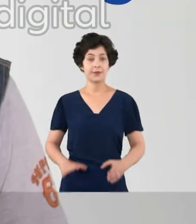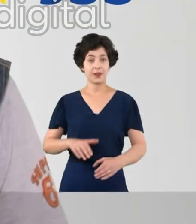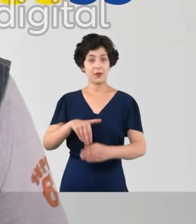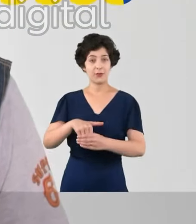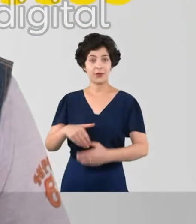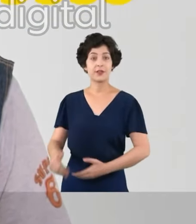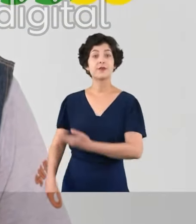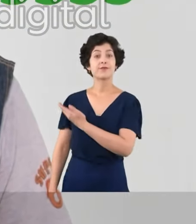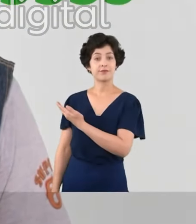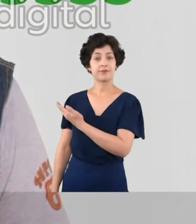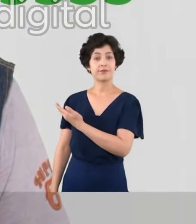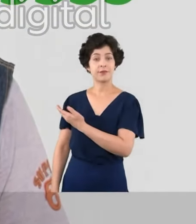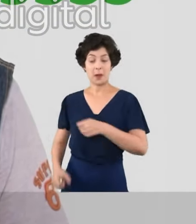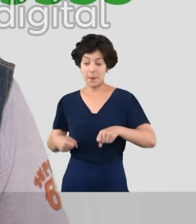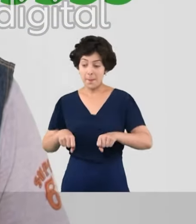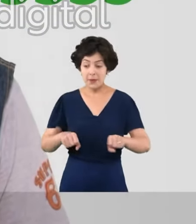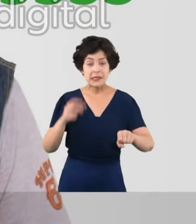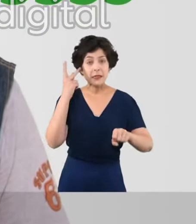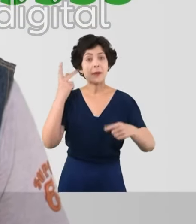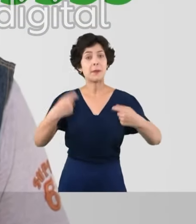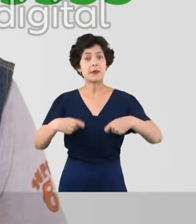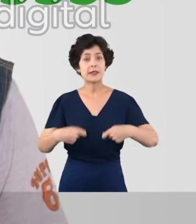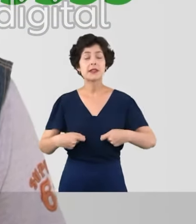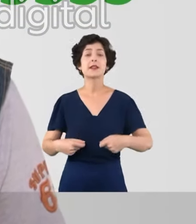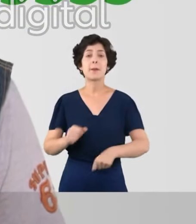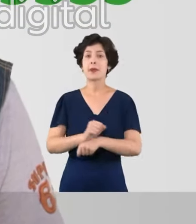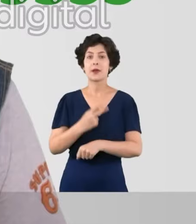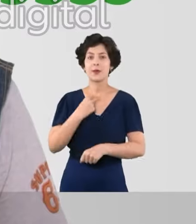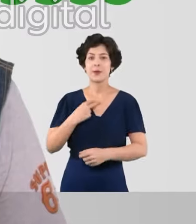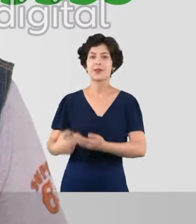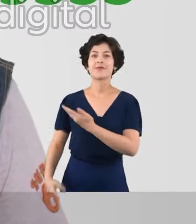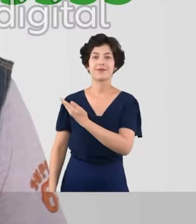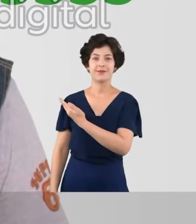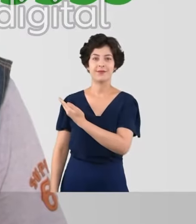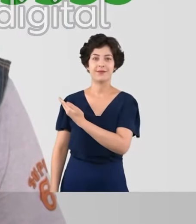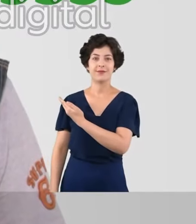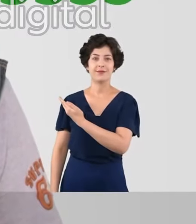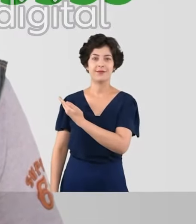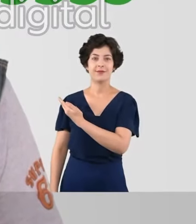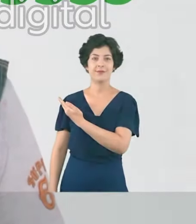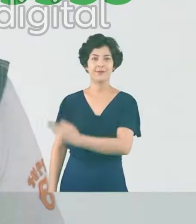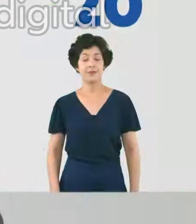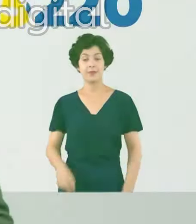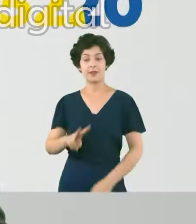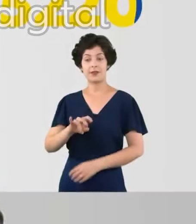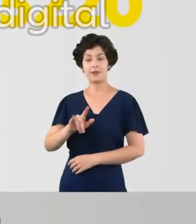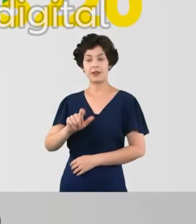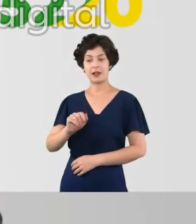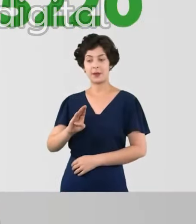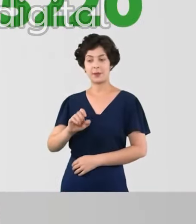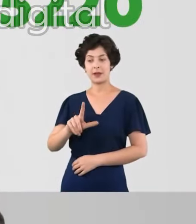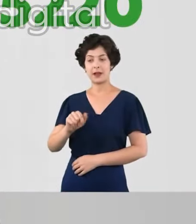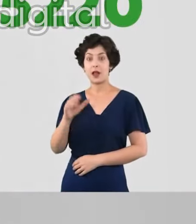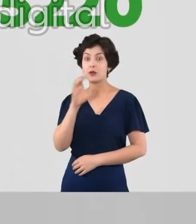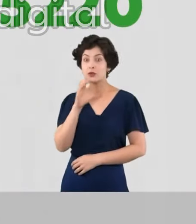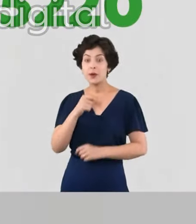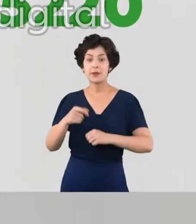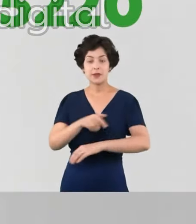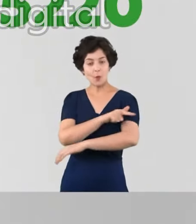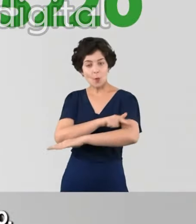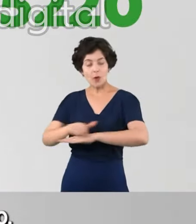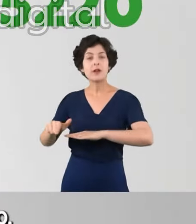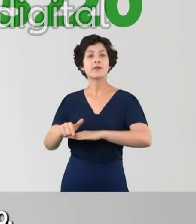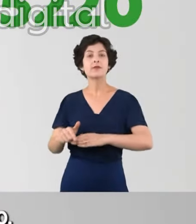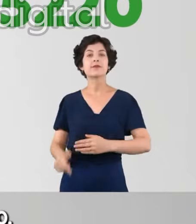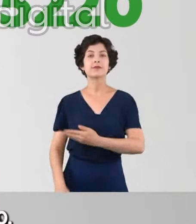Vote pateta dessa vez. Sem motocicleta, São Paulo para. Vote pateta 25-333. O Jardim Vilabela precisa urgentemente de